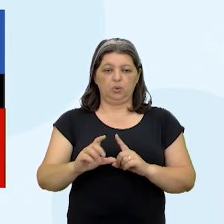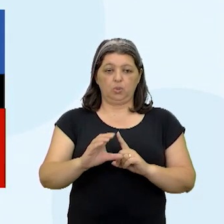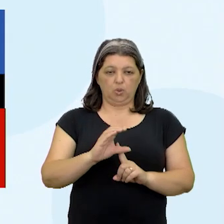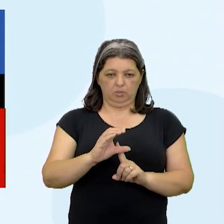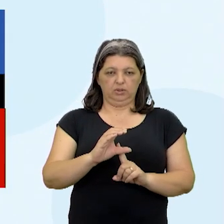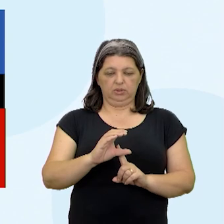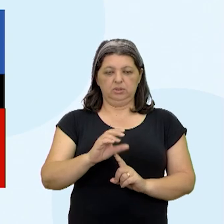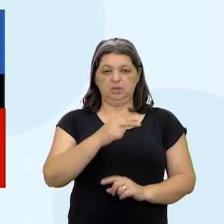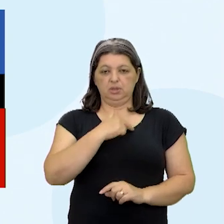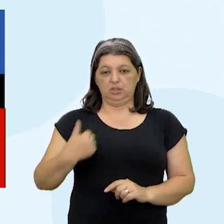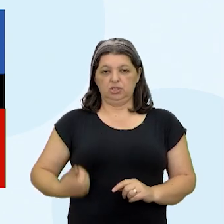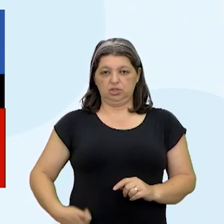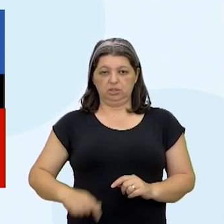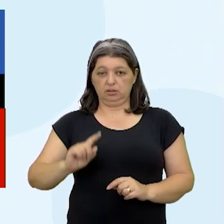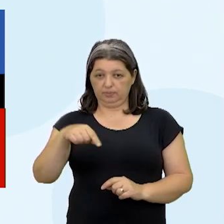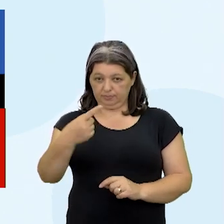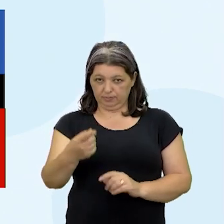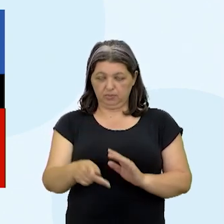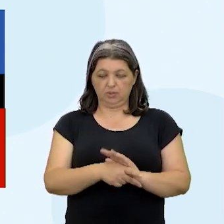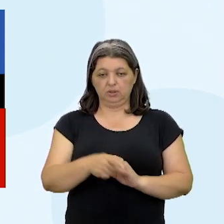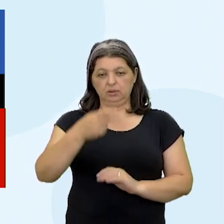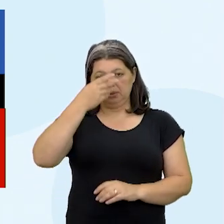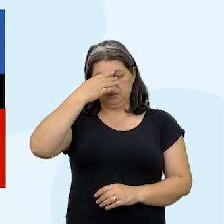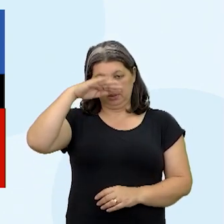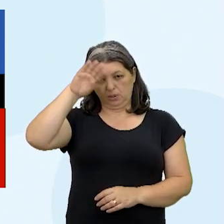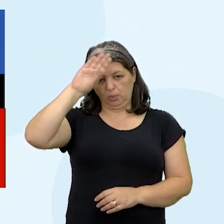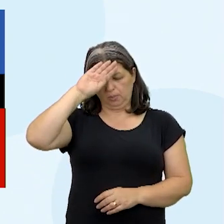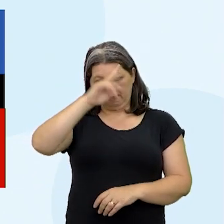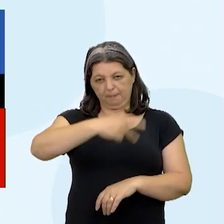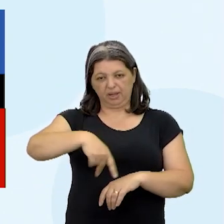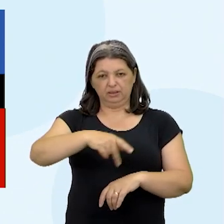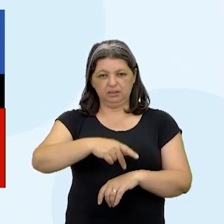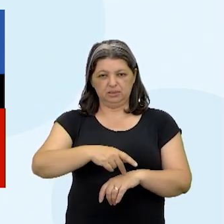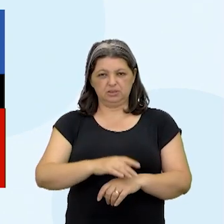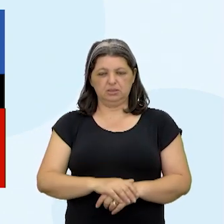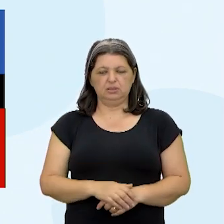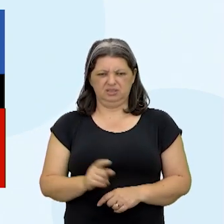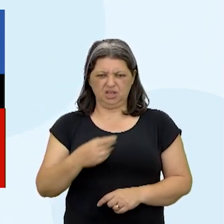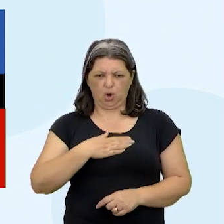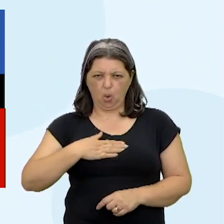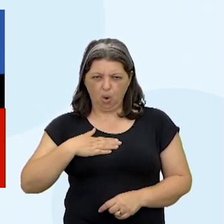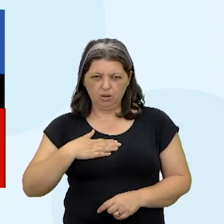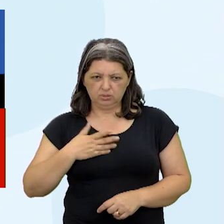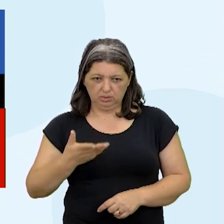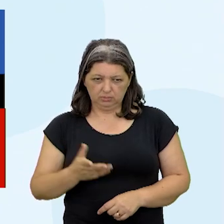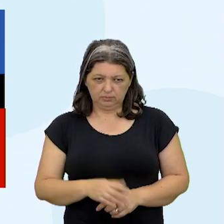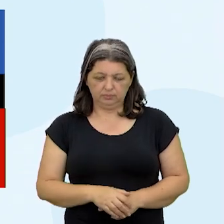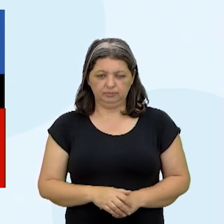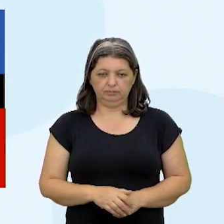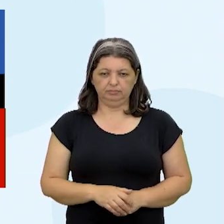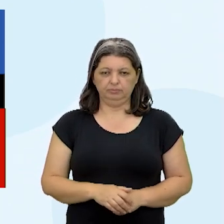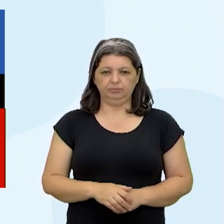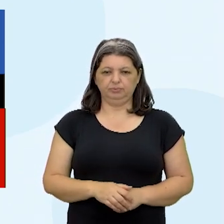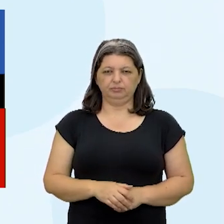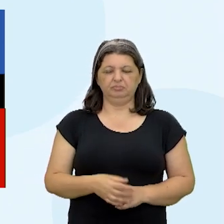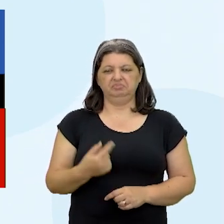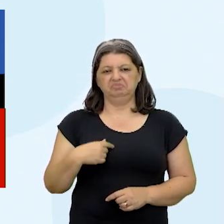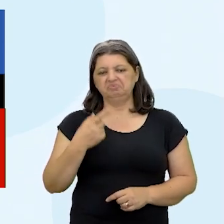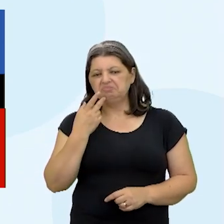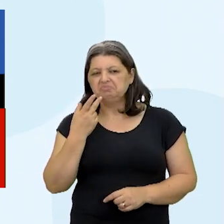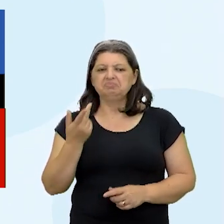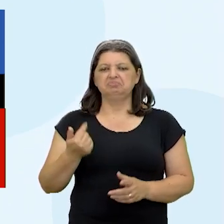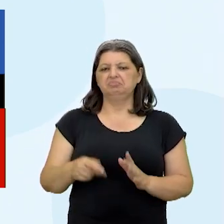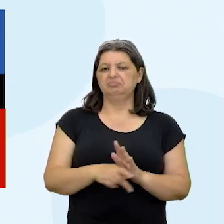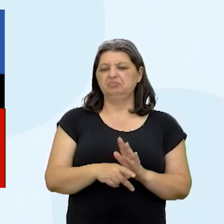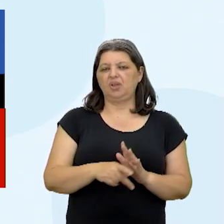tópico que é Cuba. Você gosta de música cubana? cubana. Legal, hein? Cuba cubana. Você que é um cara assim